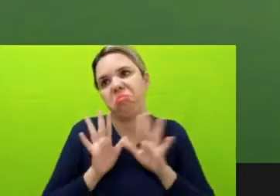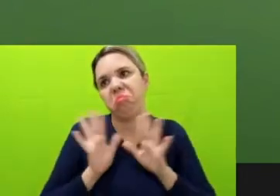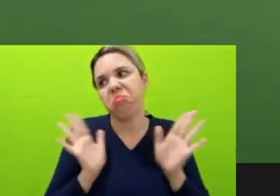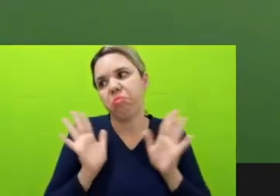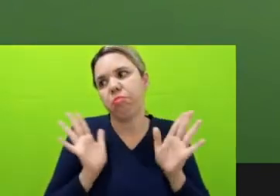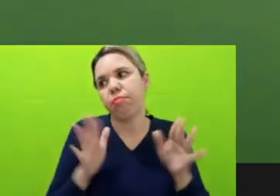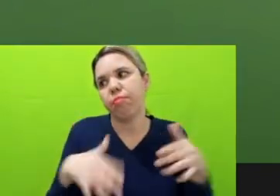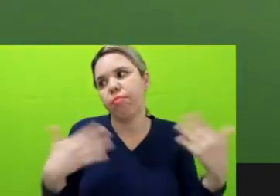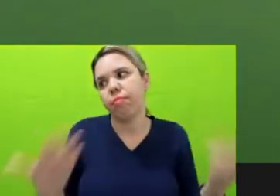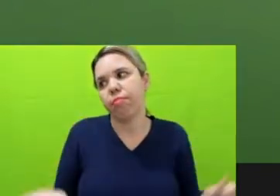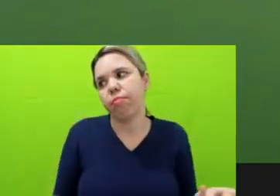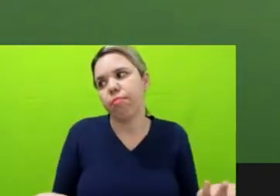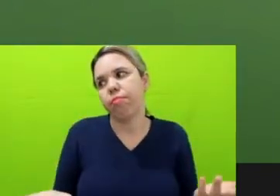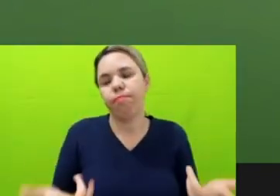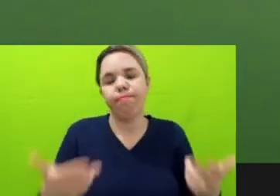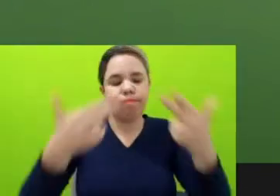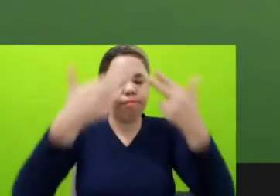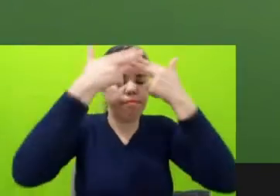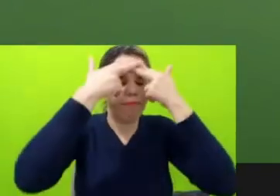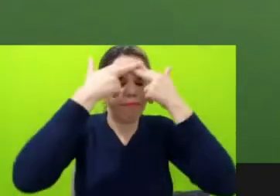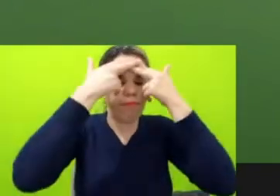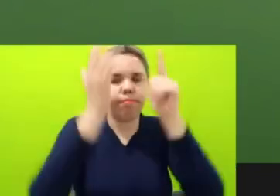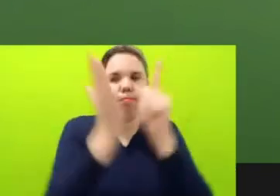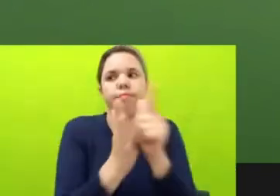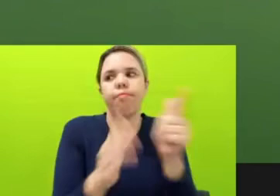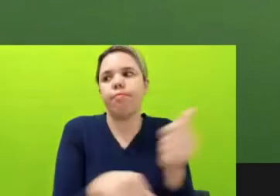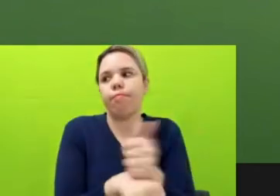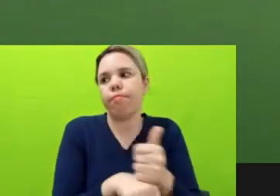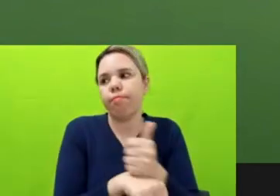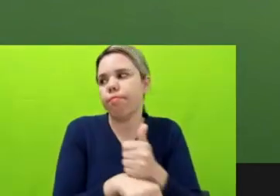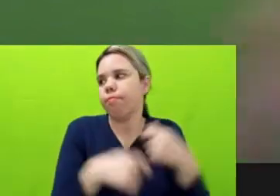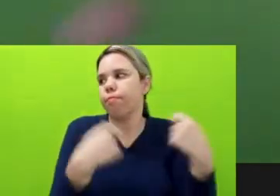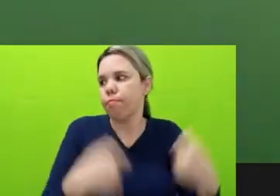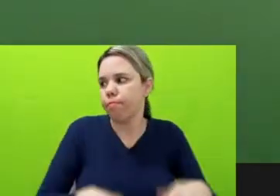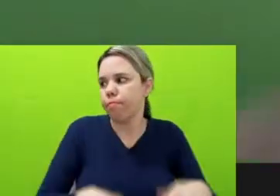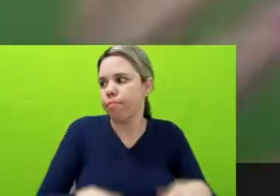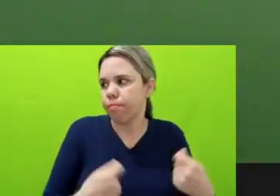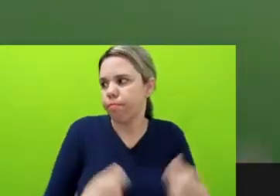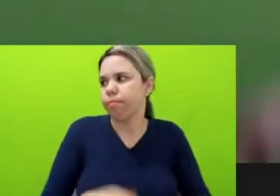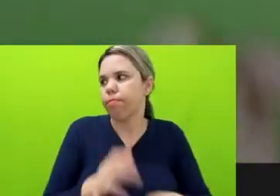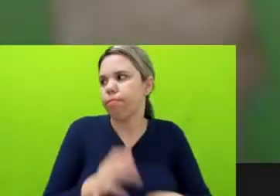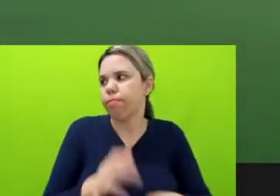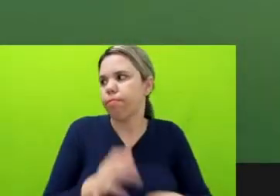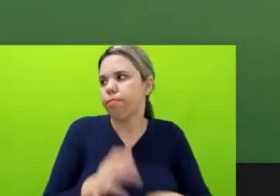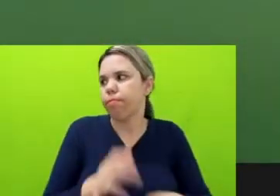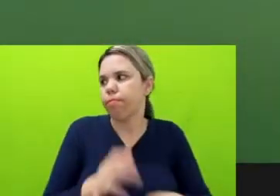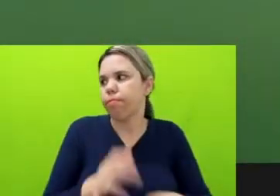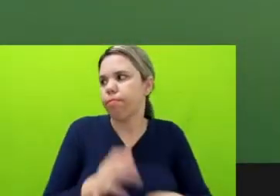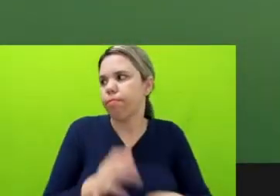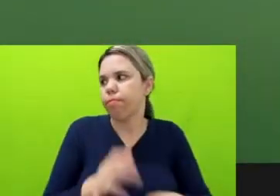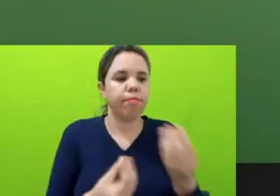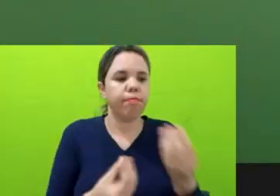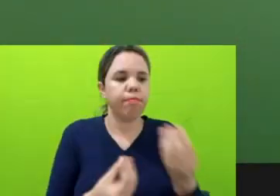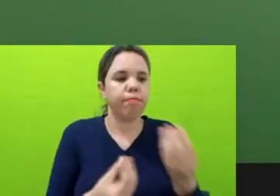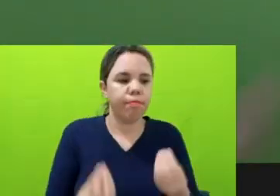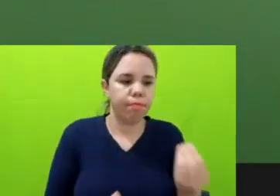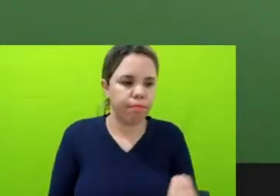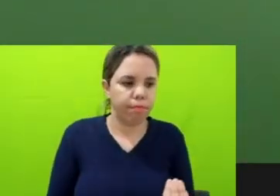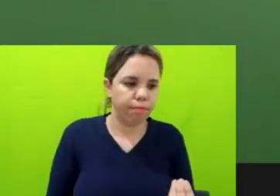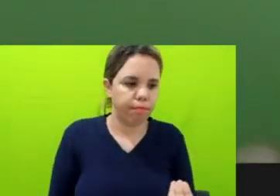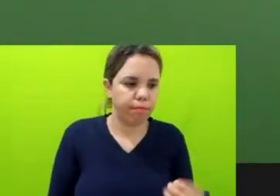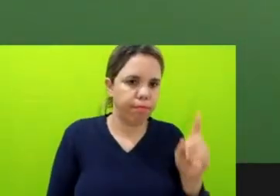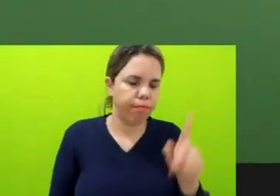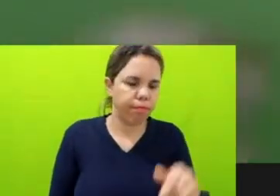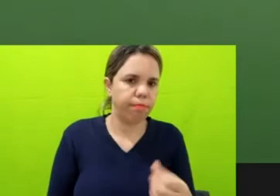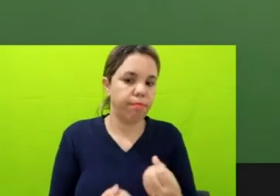para o jornalista, porque a gente precisa desses dados para mostrar ao público, né, como... e isso é informação pública, o mais chocante é